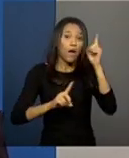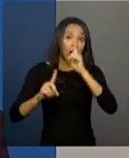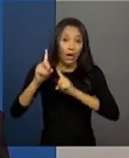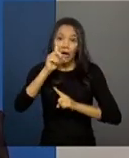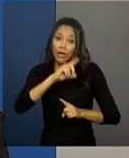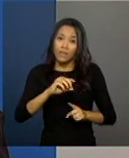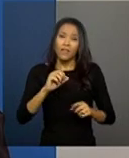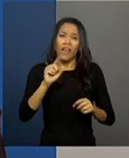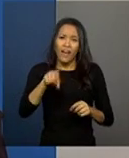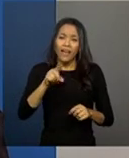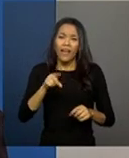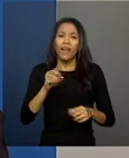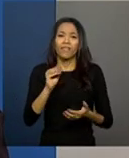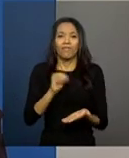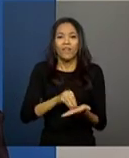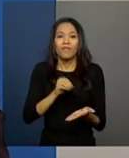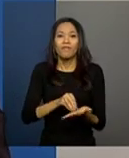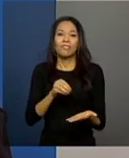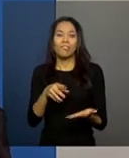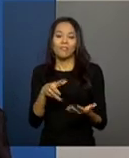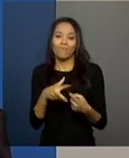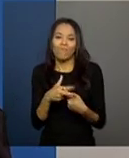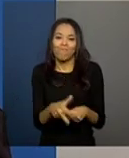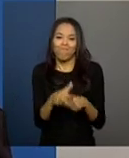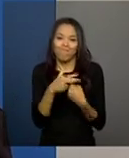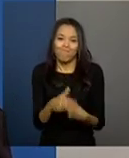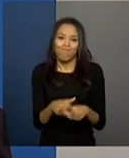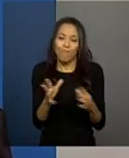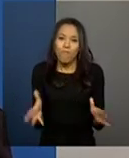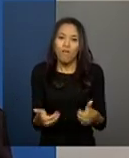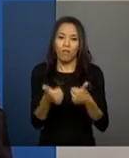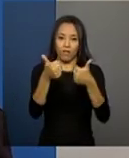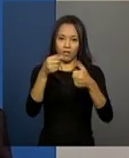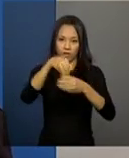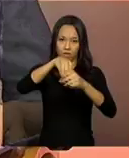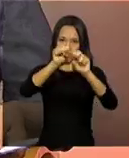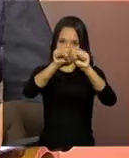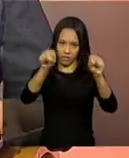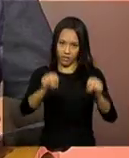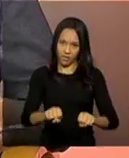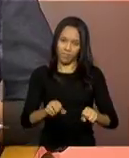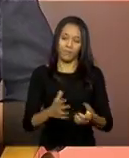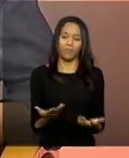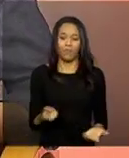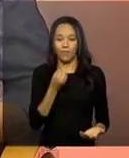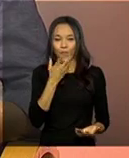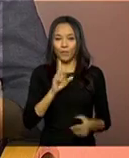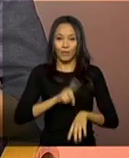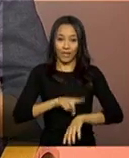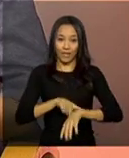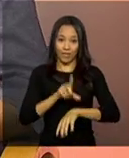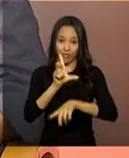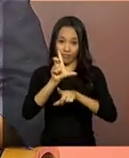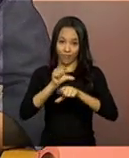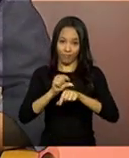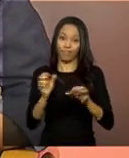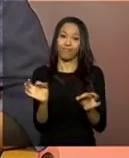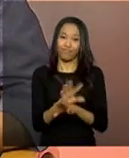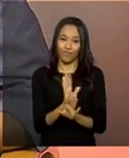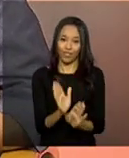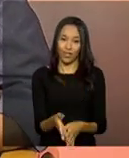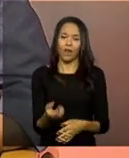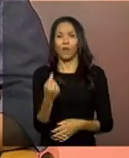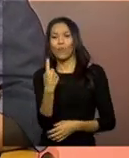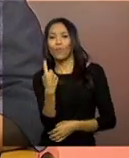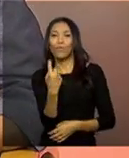infraestrutura que ainda estamos em processo de melhorias. Bom, o nosso tempo está chegando ao final, eu vou dar um